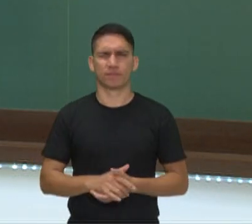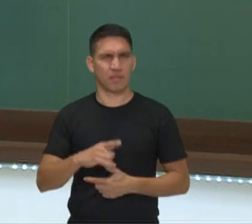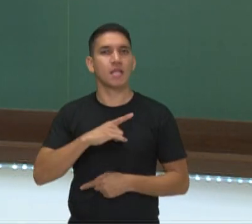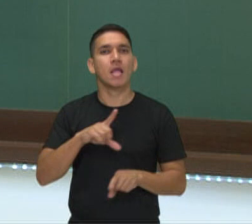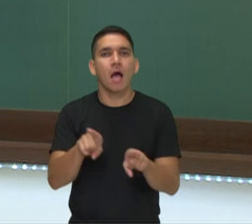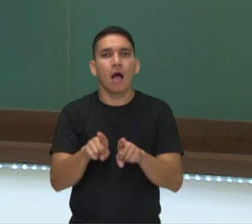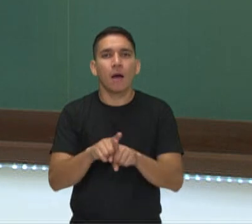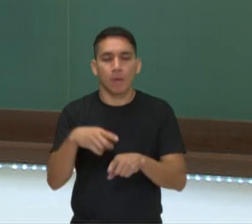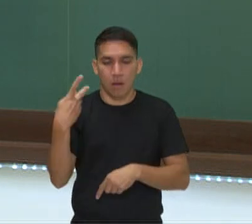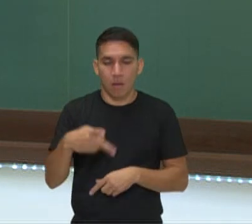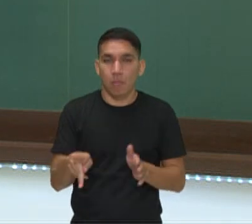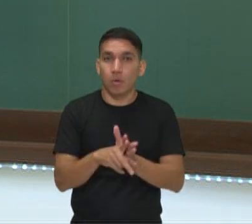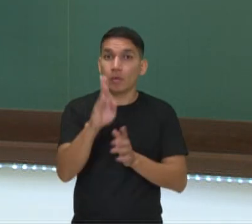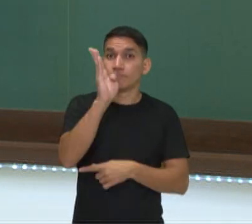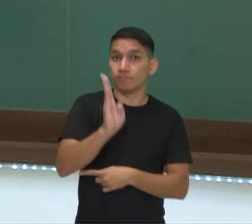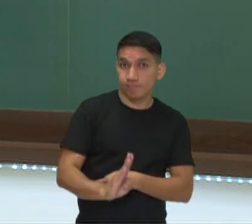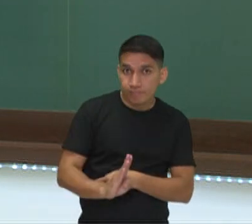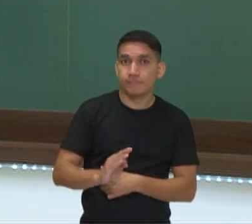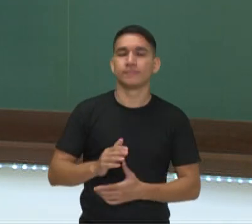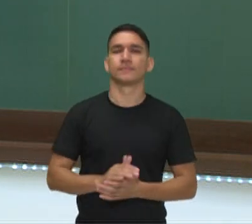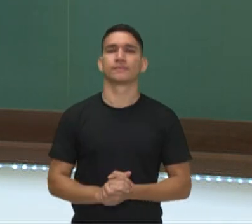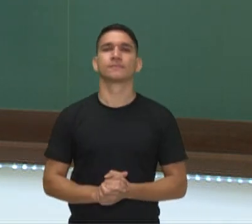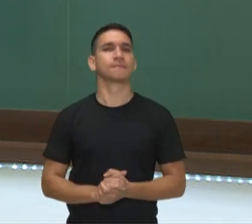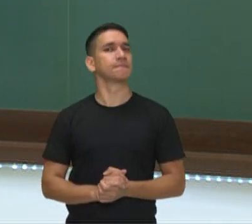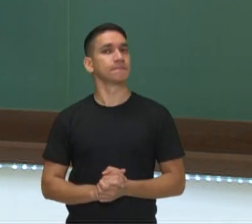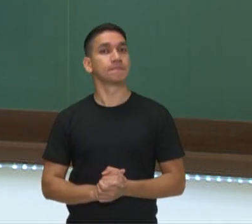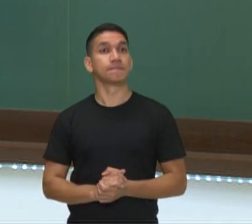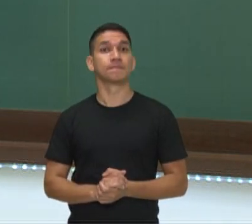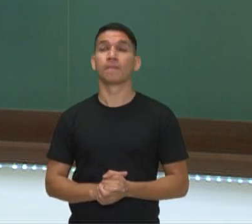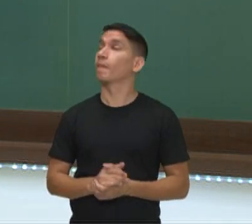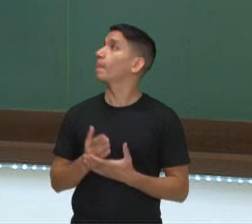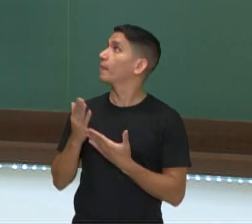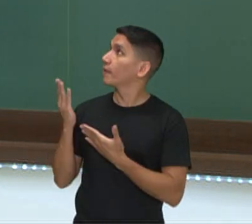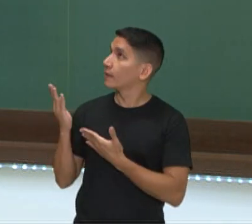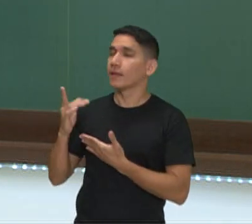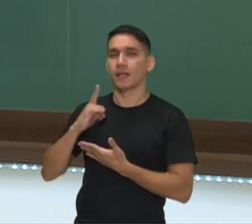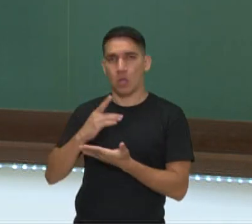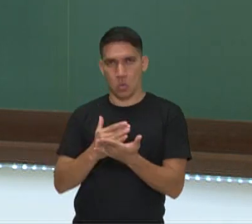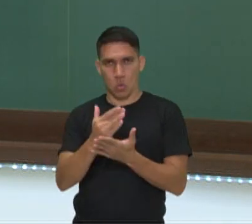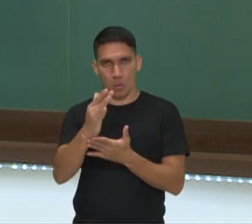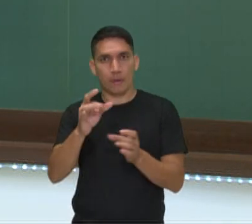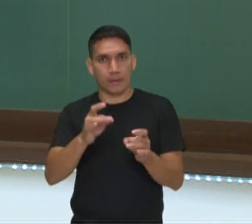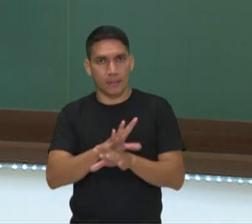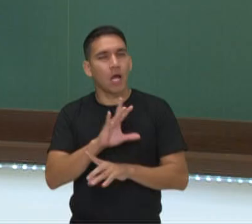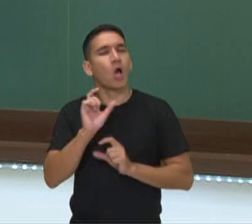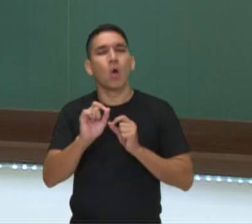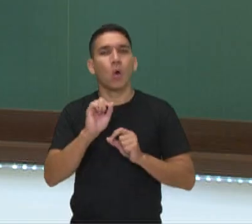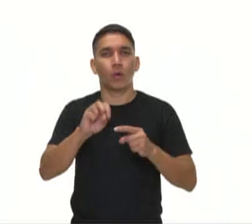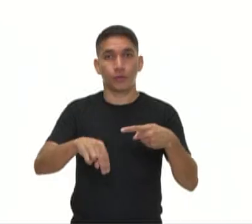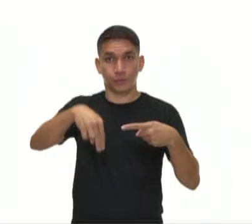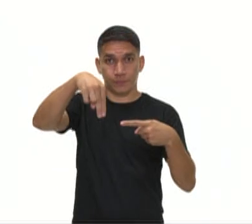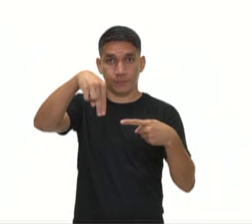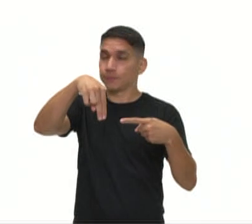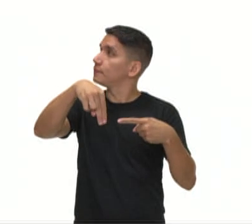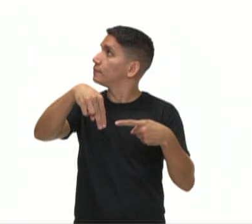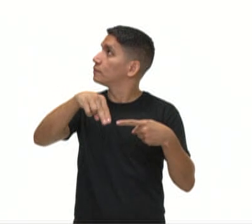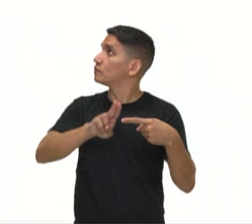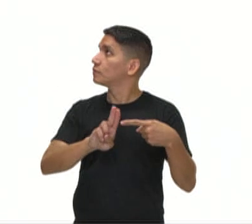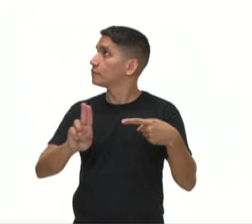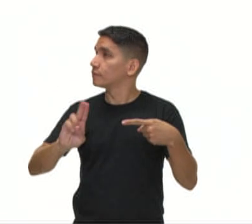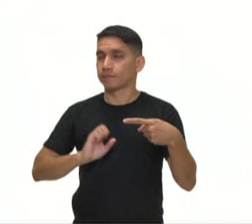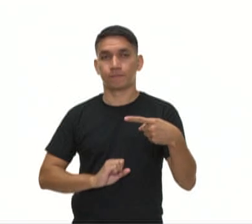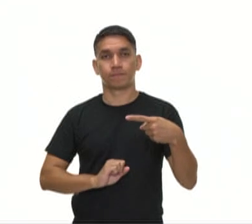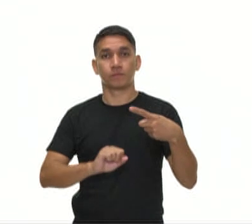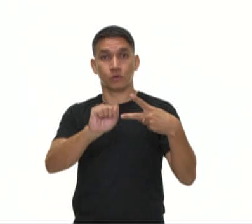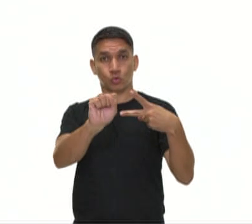os pontos extremos do Brasil, ok? Onde o Brasil vai começar e terminar. Ao norte, Nascente do Rio Ailã,